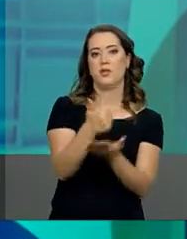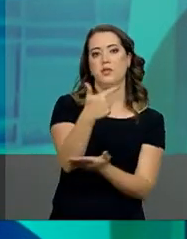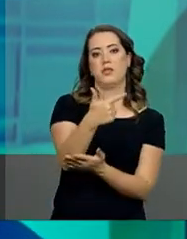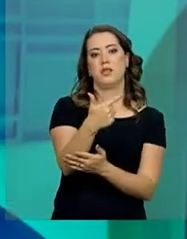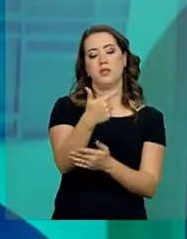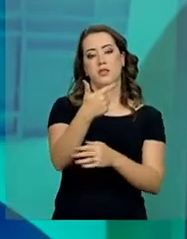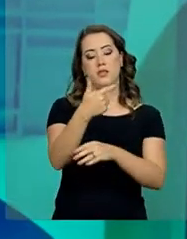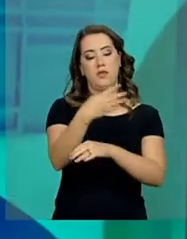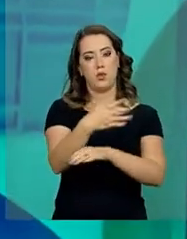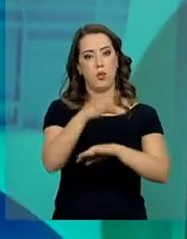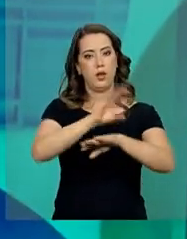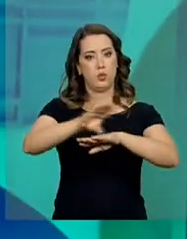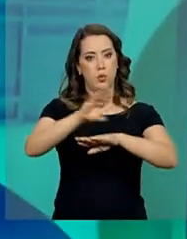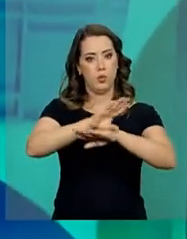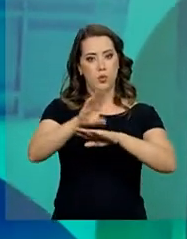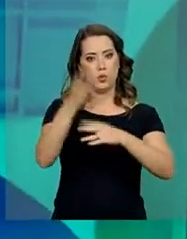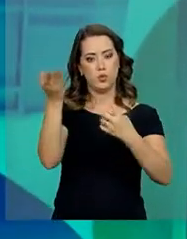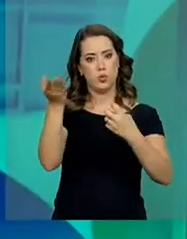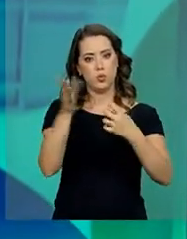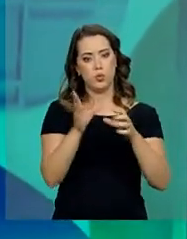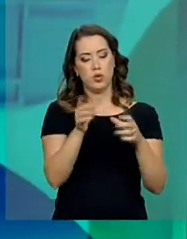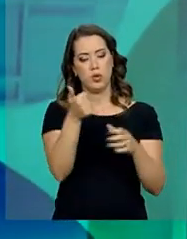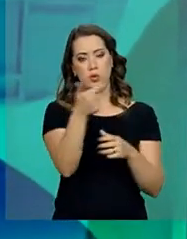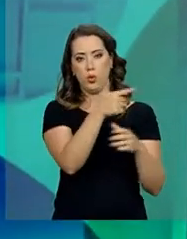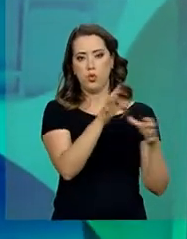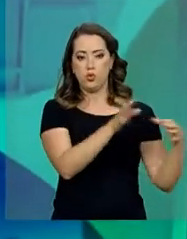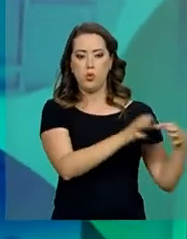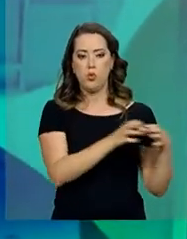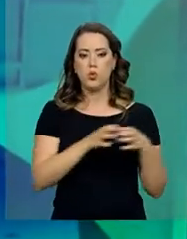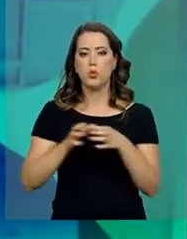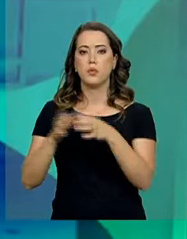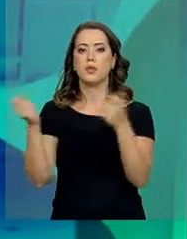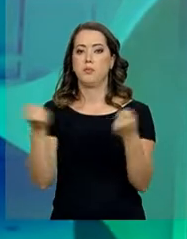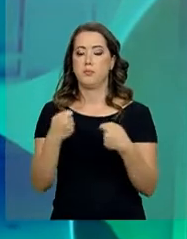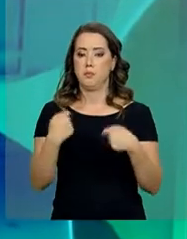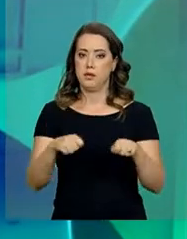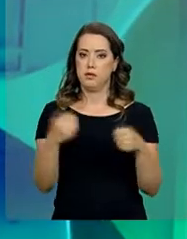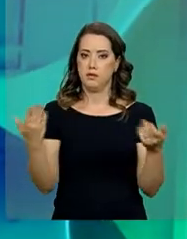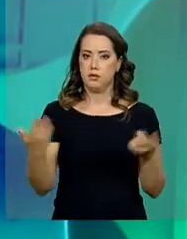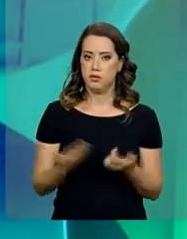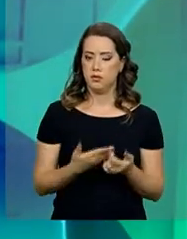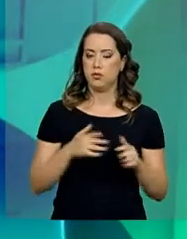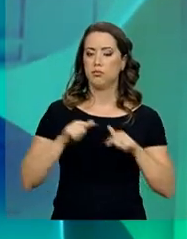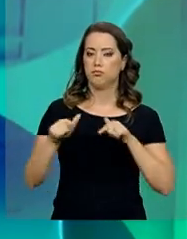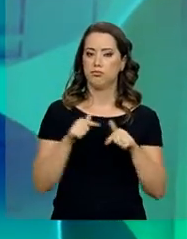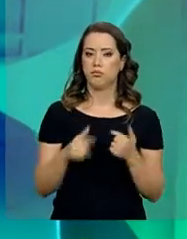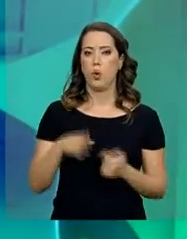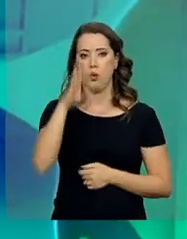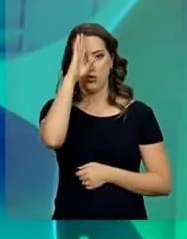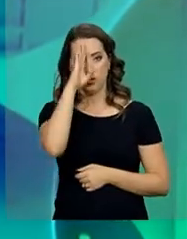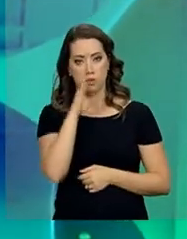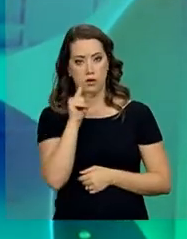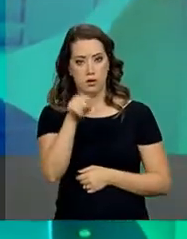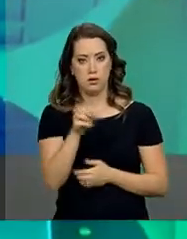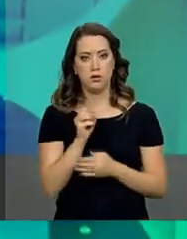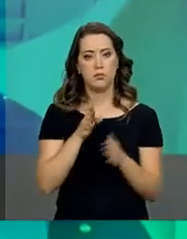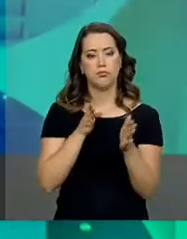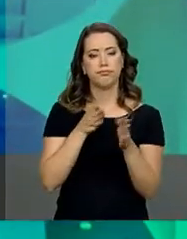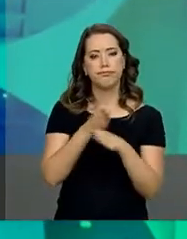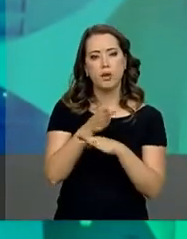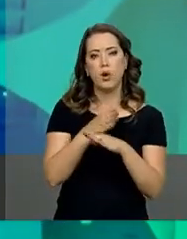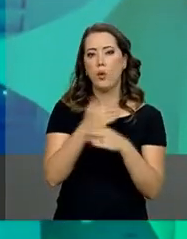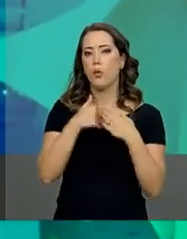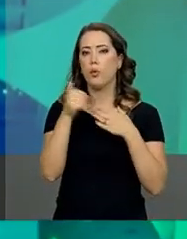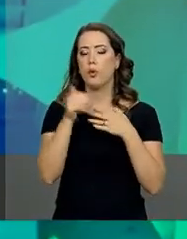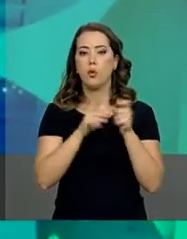em 12 eixos temáticos focados nas necessidades do mercado de trabalho. Os cursos são gratuitos e podem ser acessados de